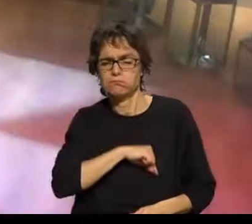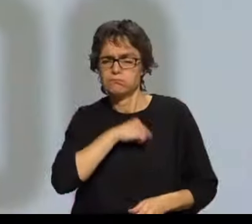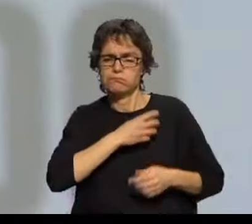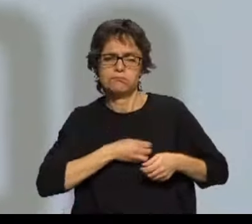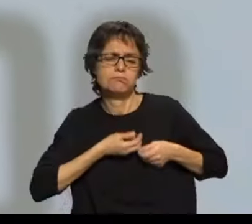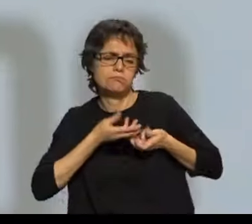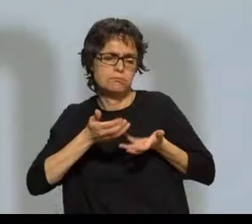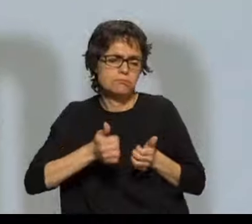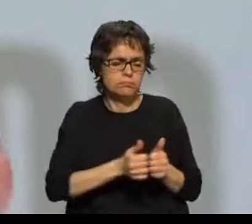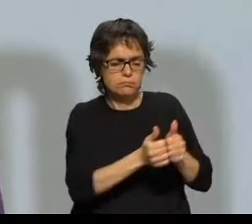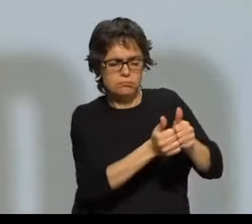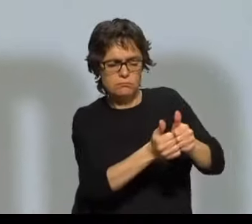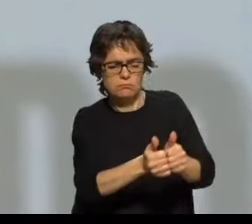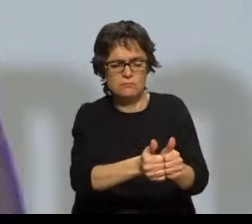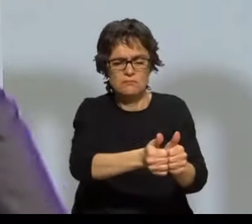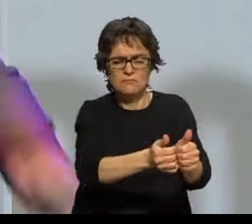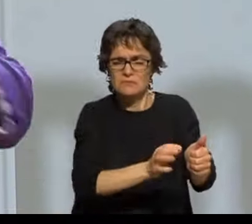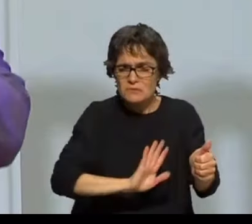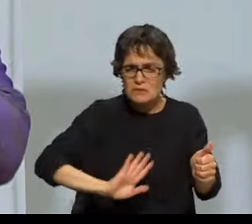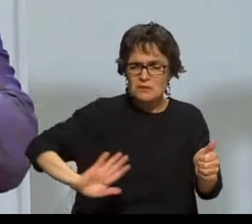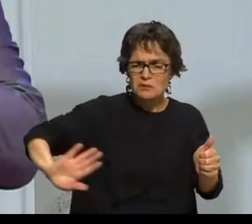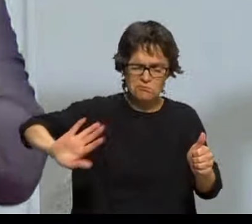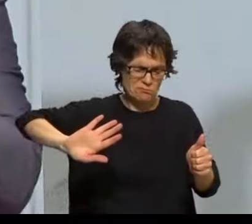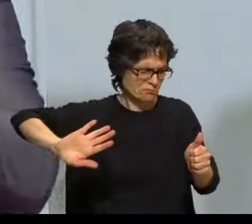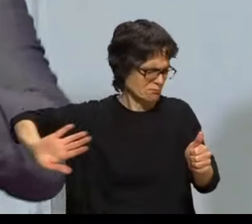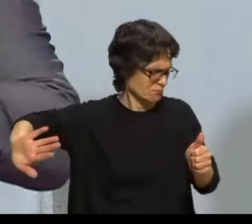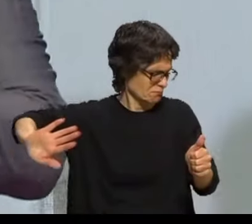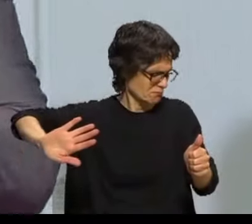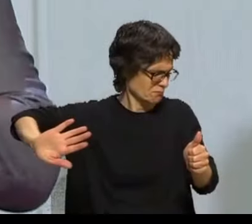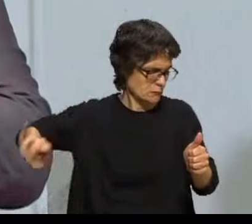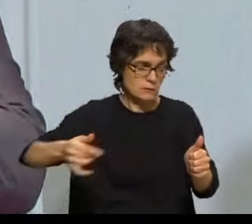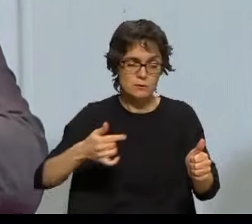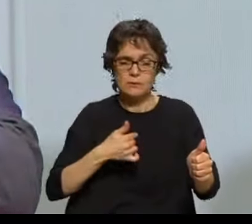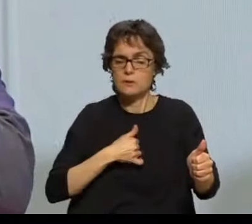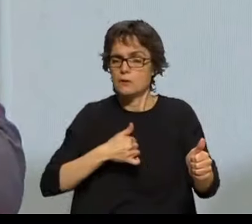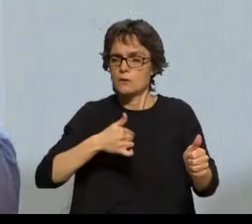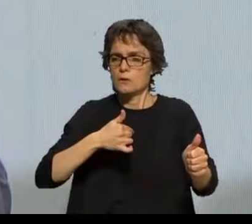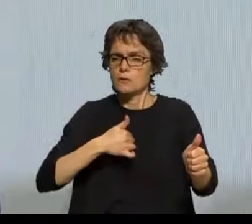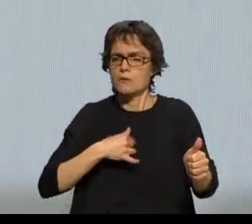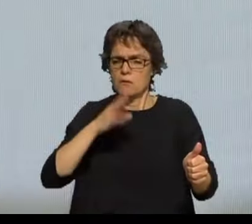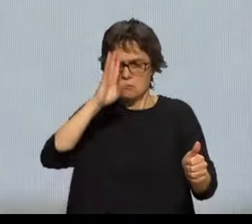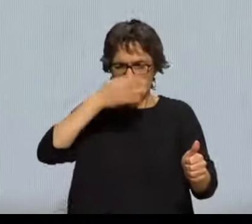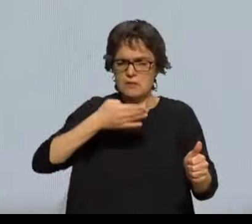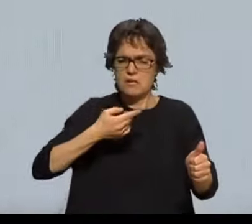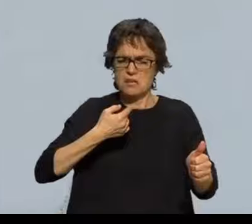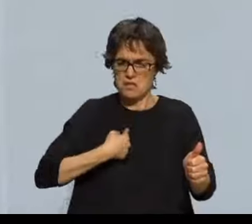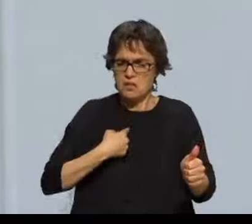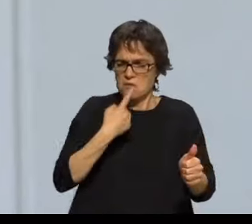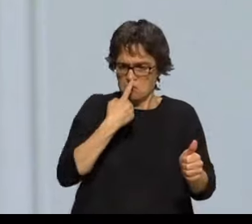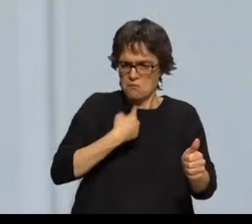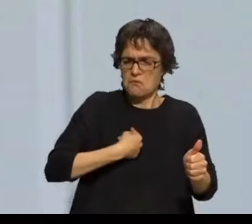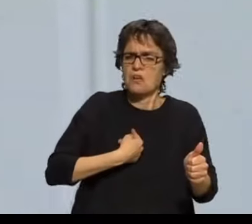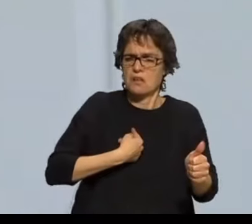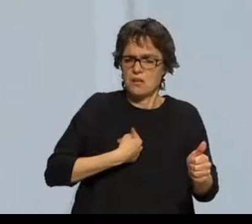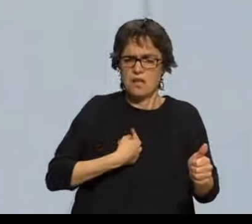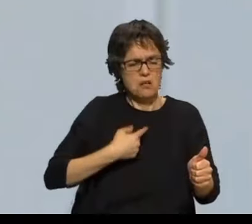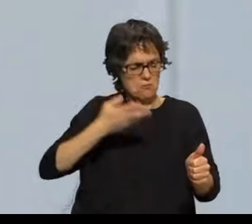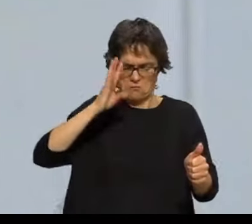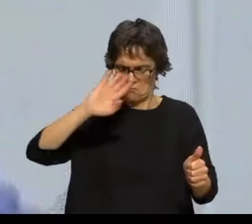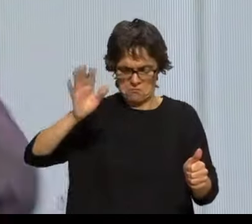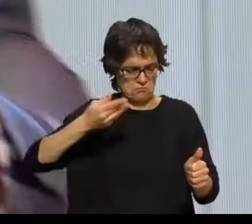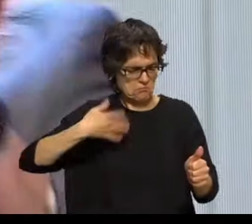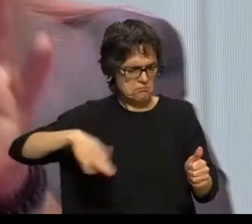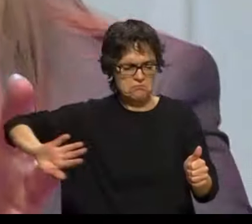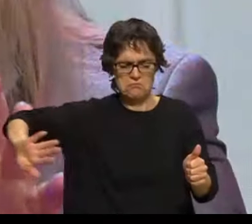quero ter mais nada para conversar Se sou eu que estou errado Eu não vou ficar